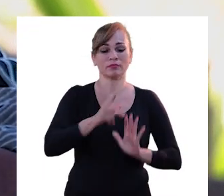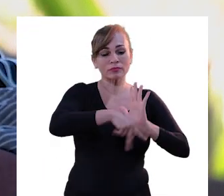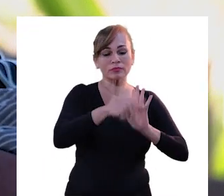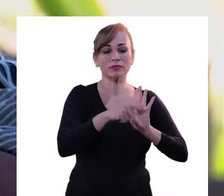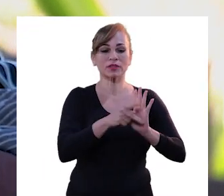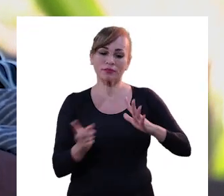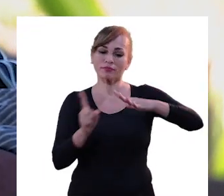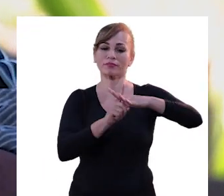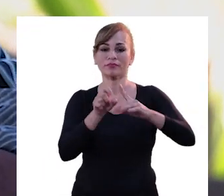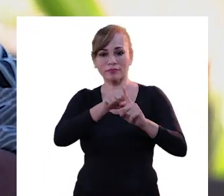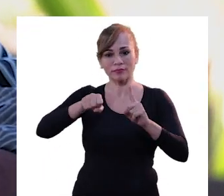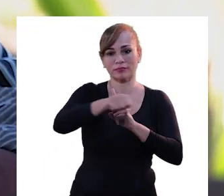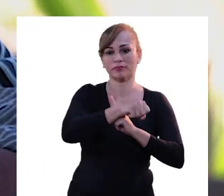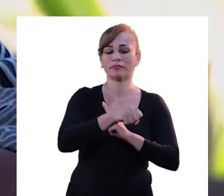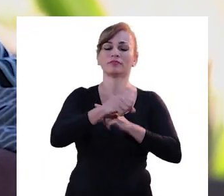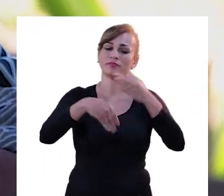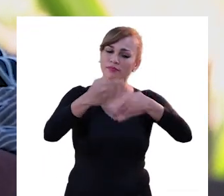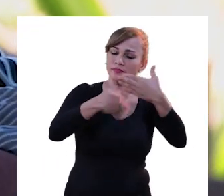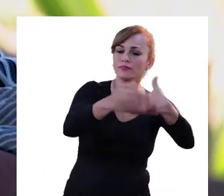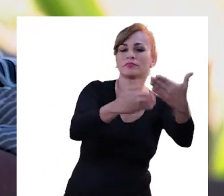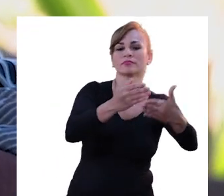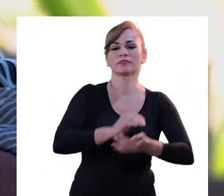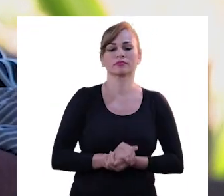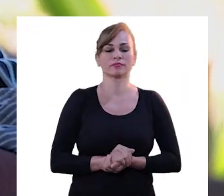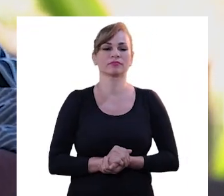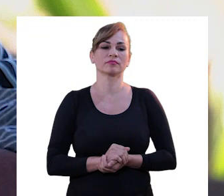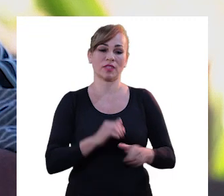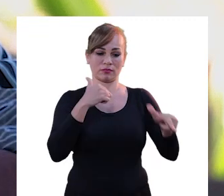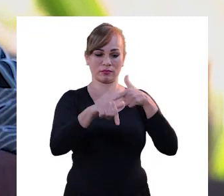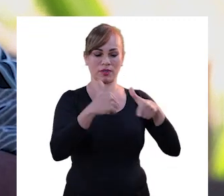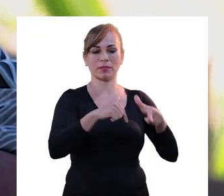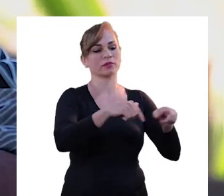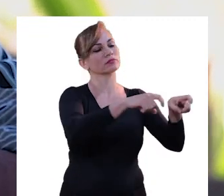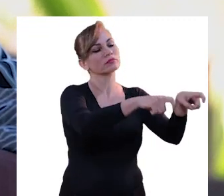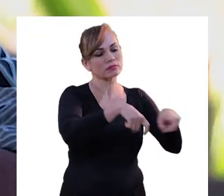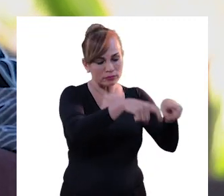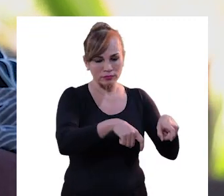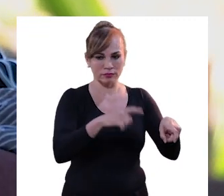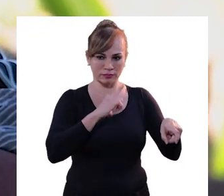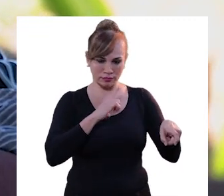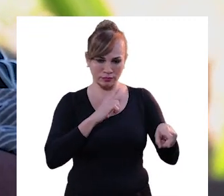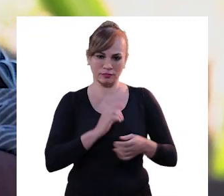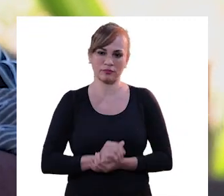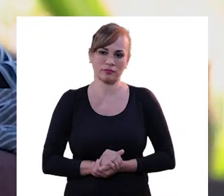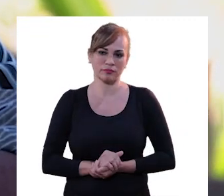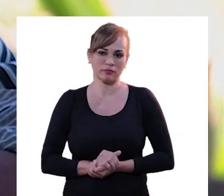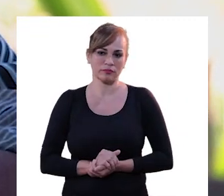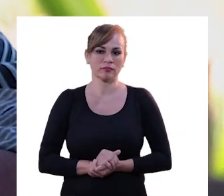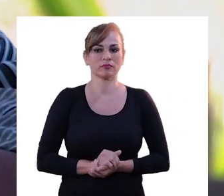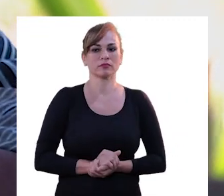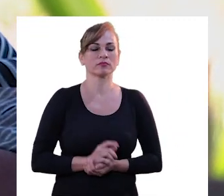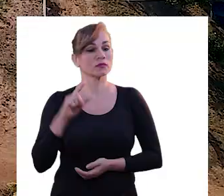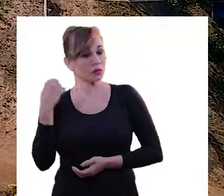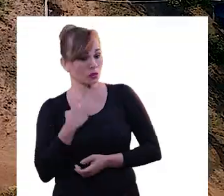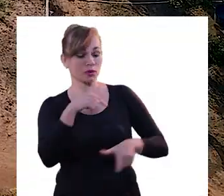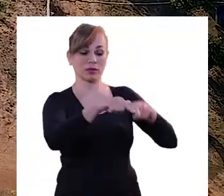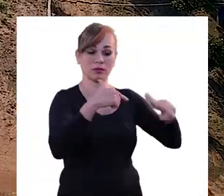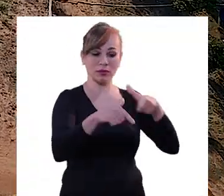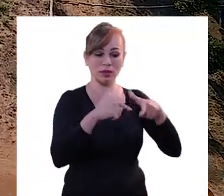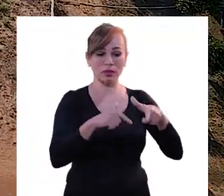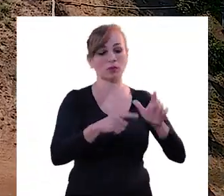através da reinserção social, dá oportunidade para que eles possam desenvolver a questão da atividade agrícola. Nós temos aqui,